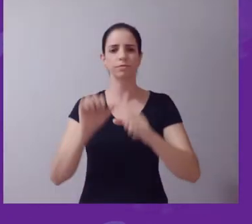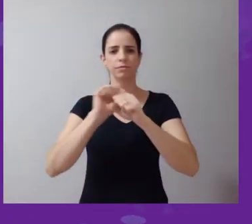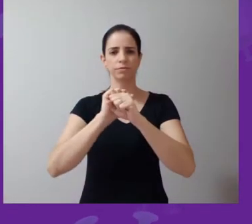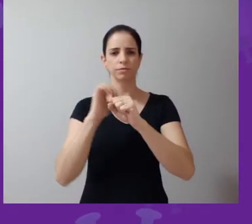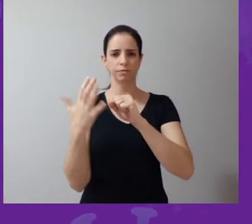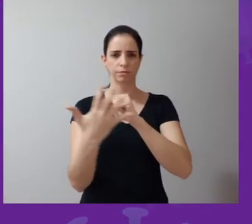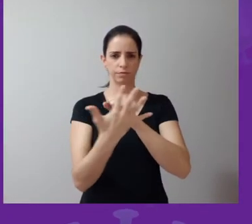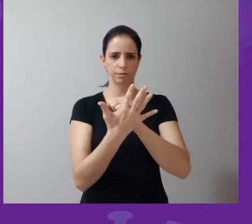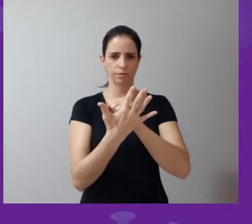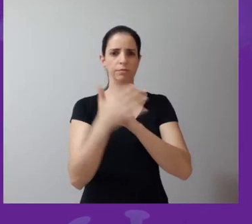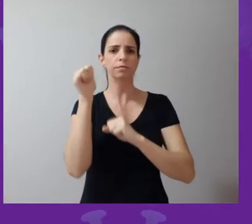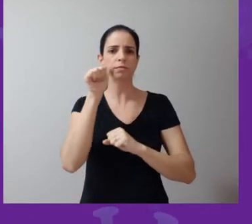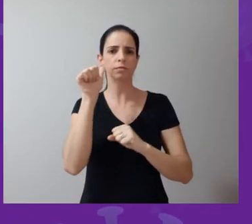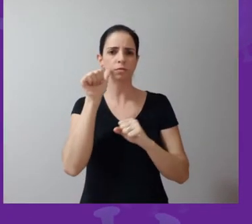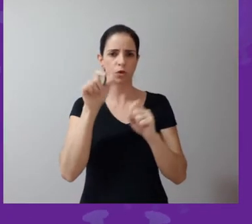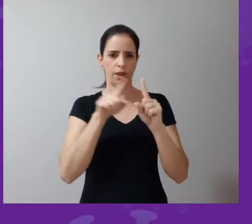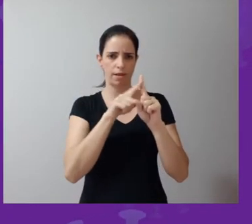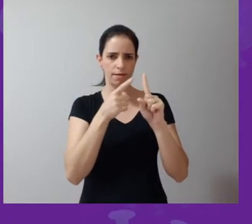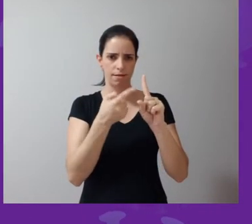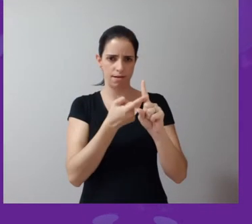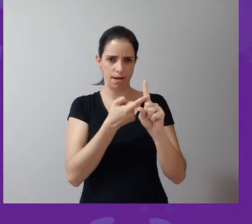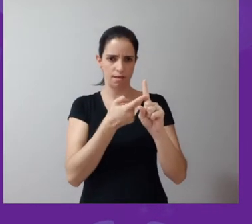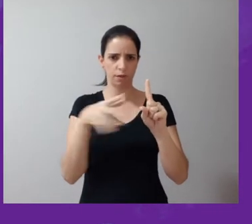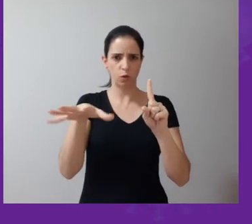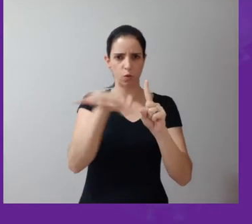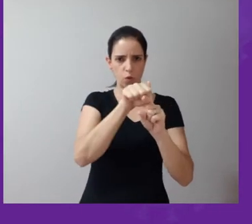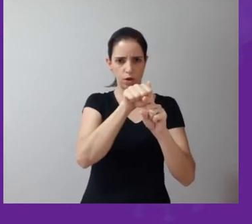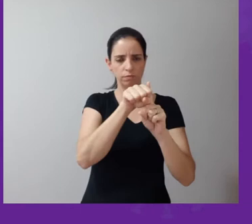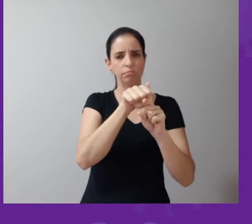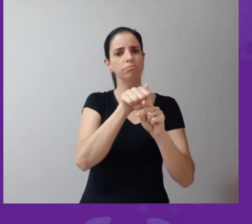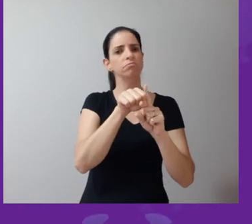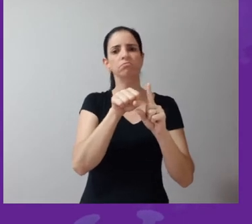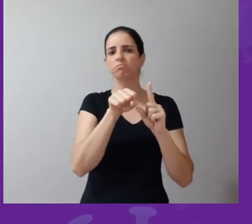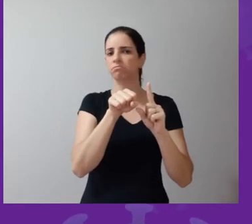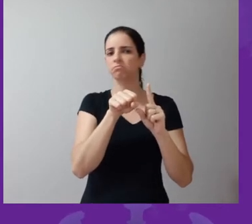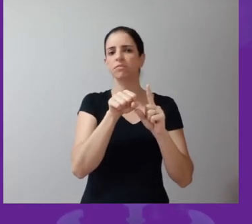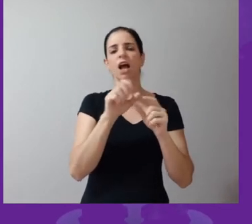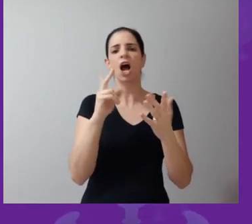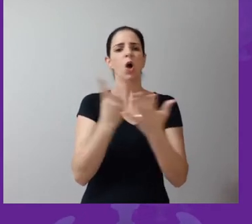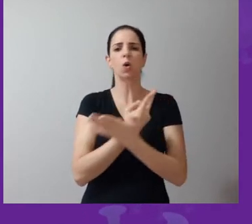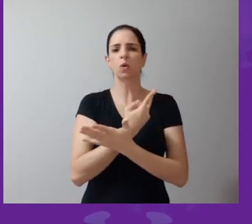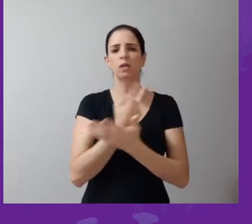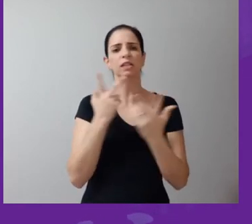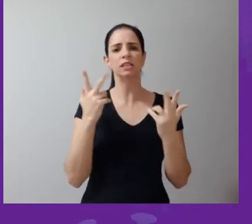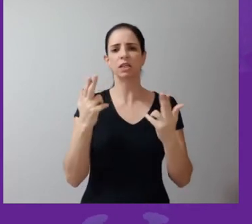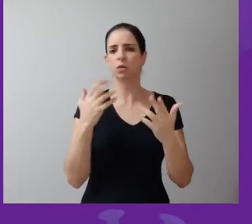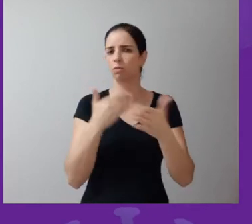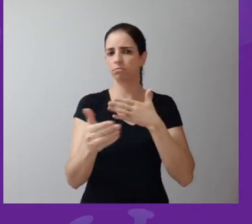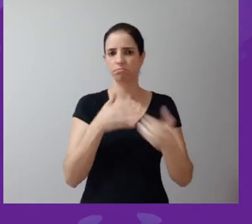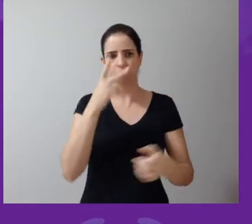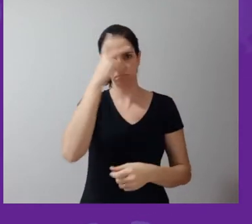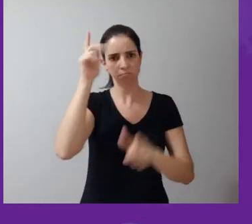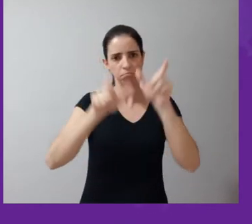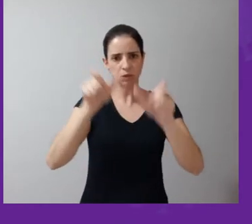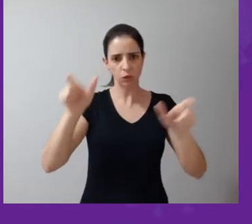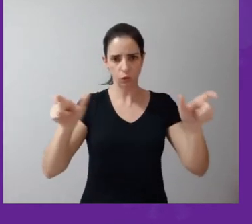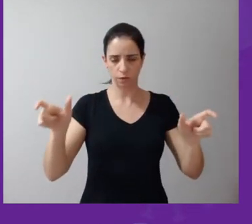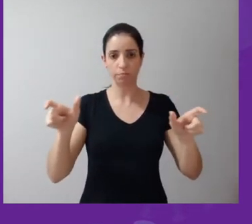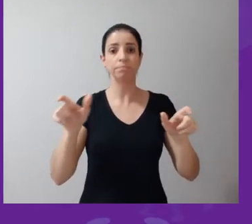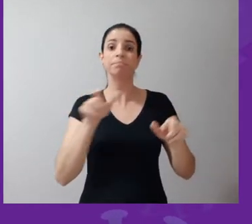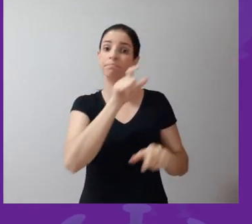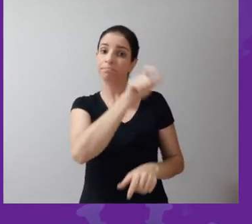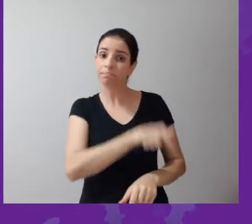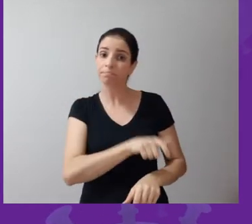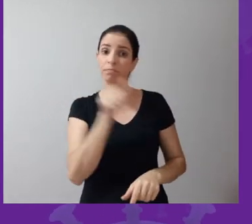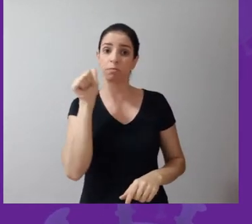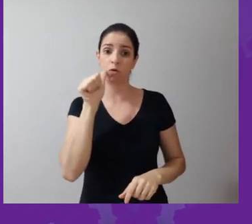A COVID-19 em grávidas, ela tem cursado igual curso em qualquer outra pessoa. De qualquer maneira,